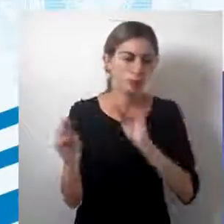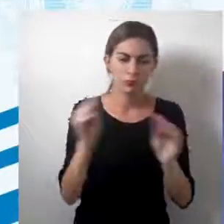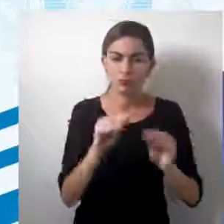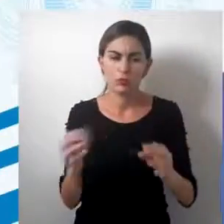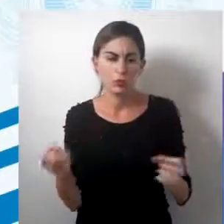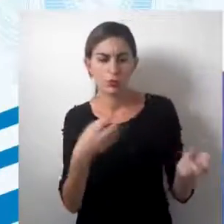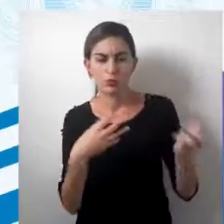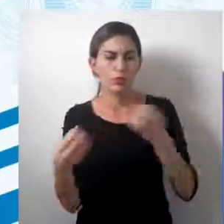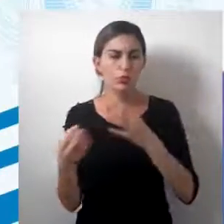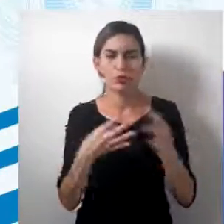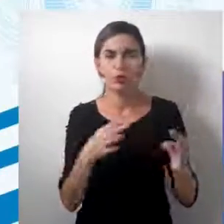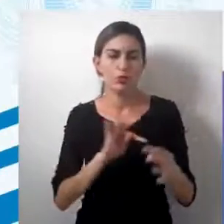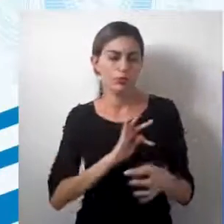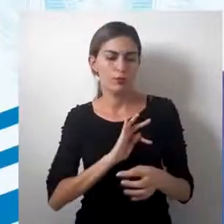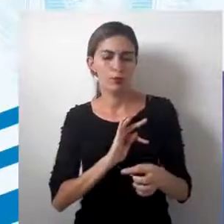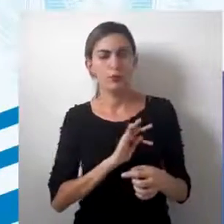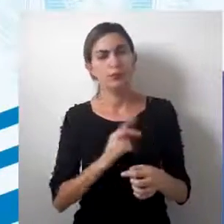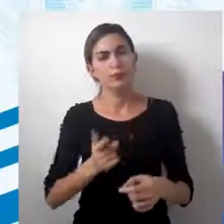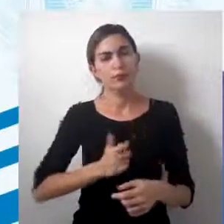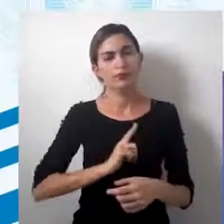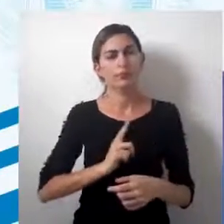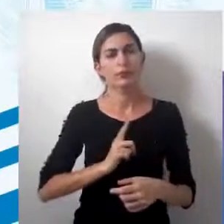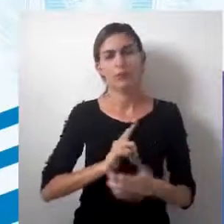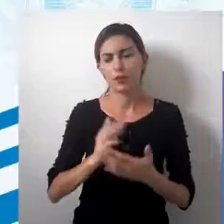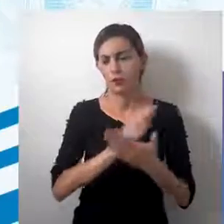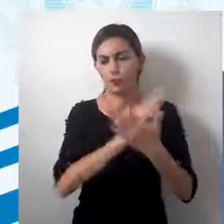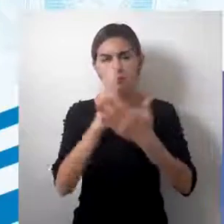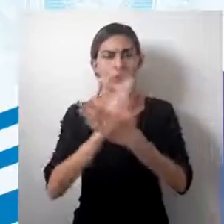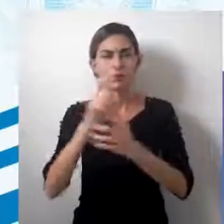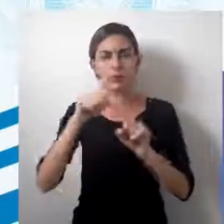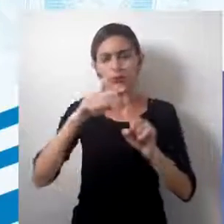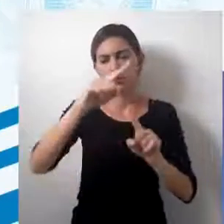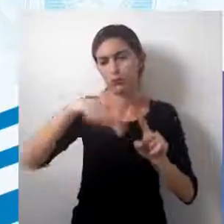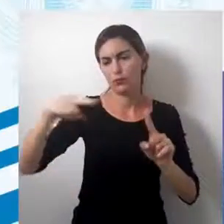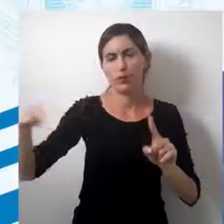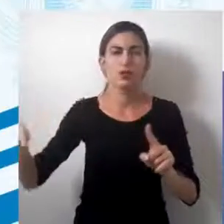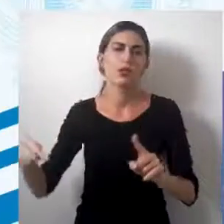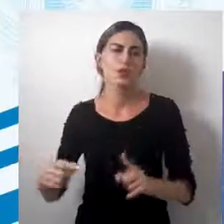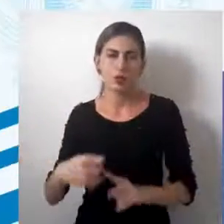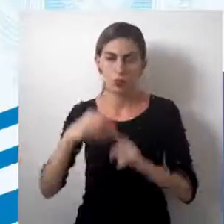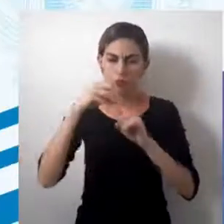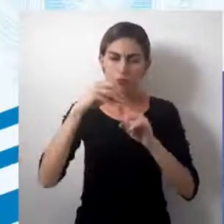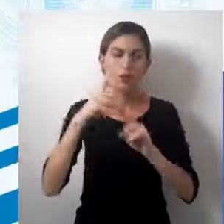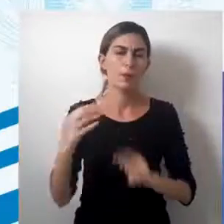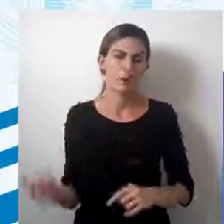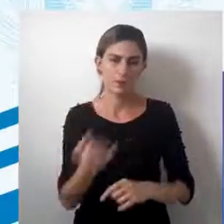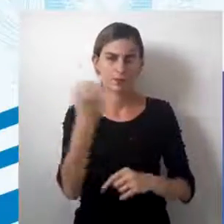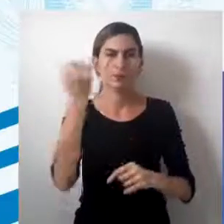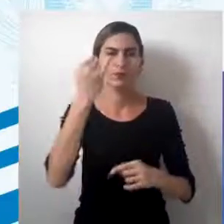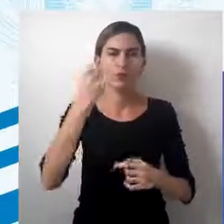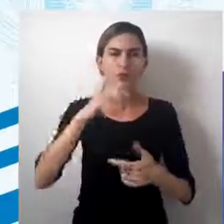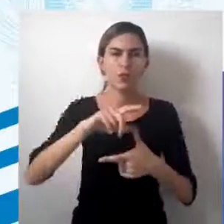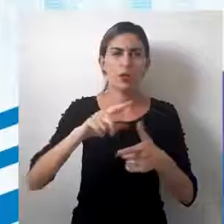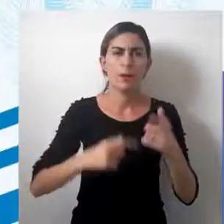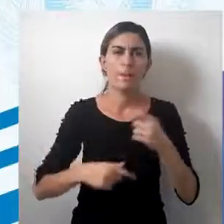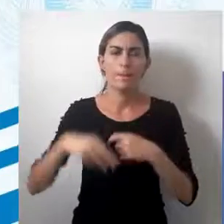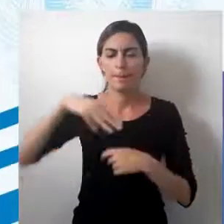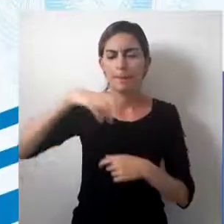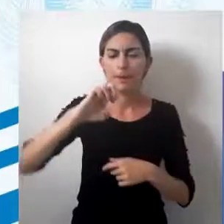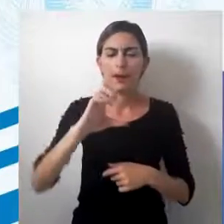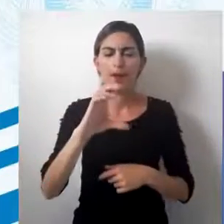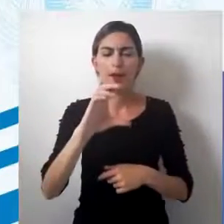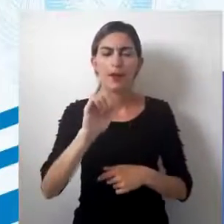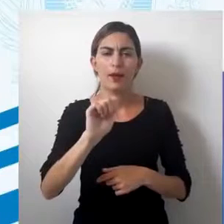novas técnicas e aí a gente vai ter algumas variações. Uma delas, mais importante, é a projeção de Mercator.